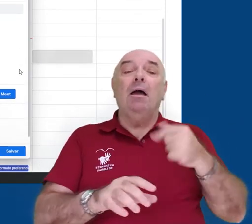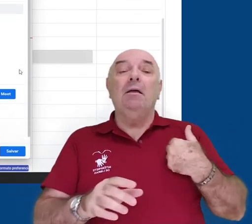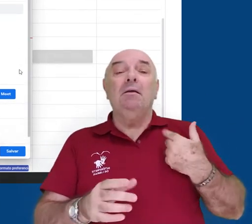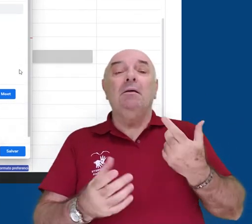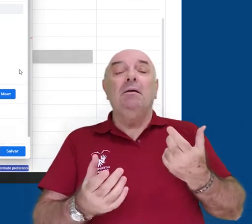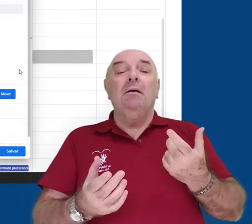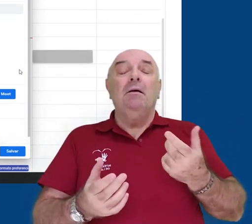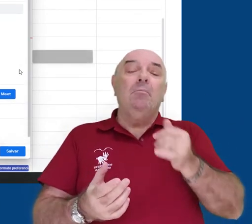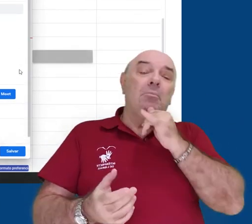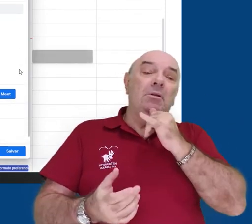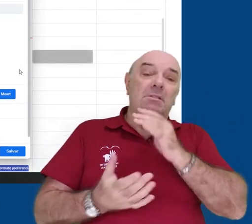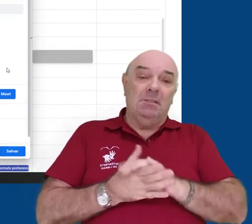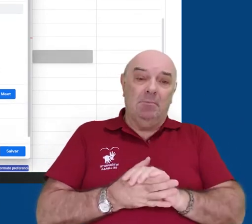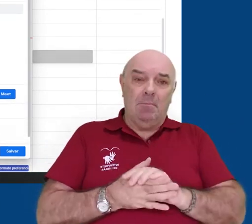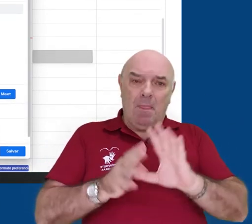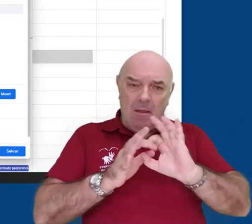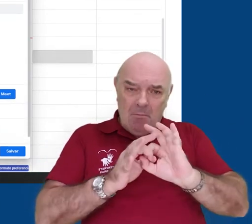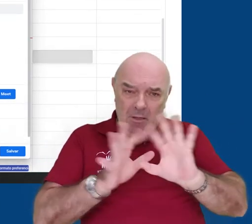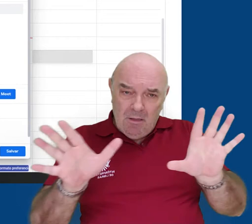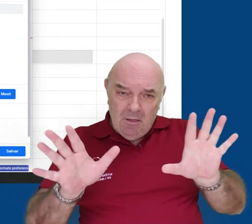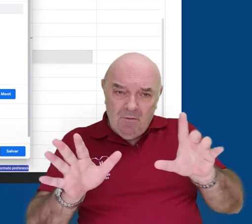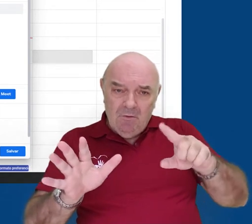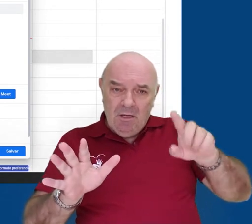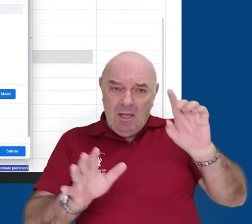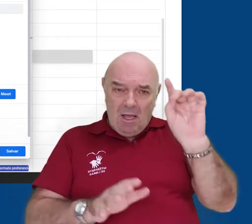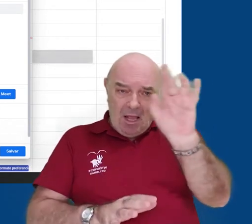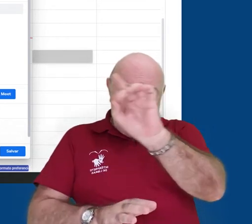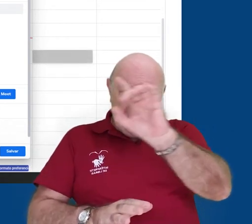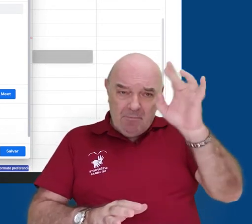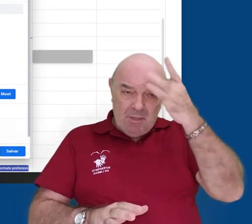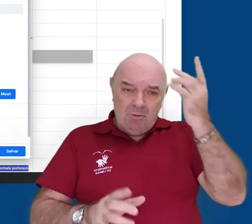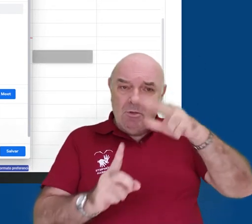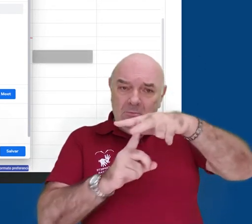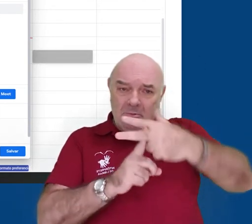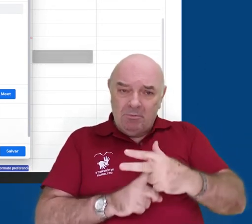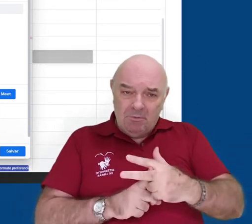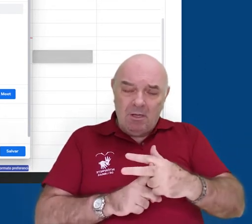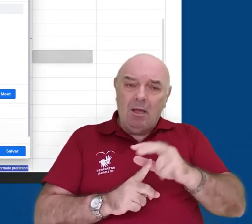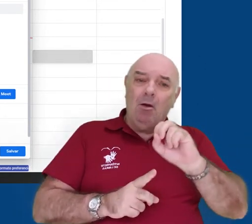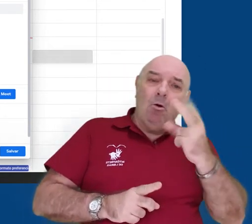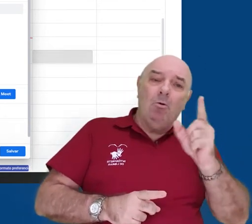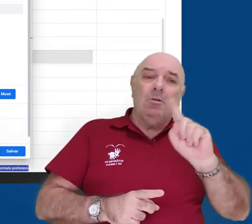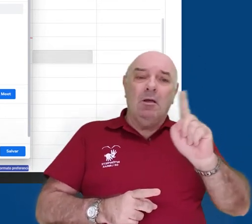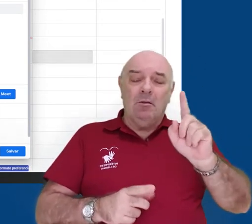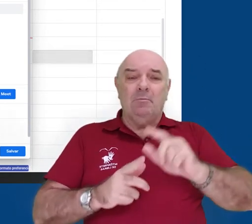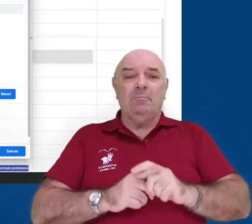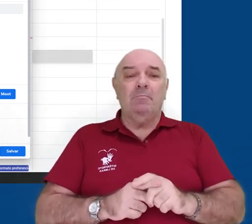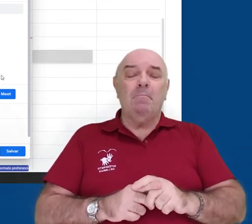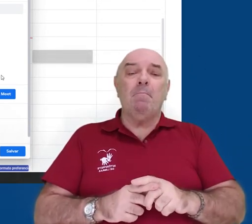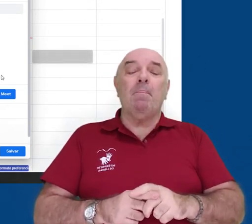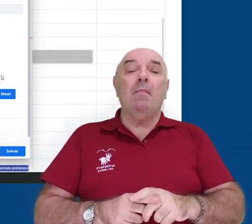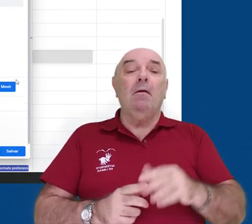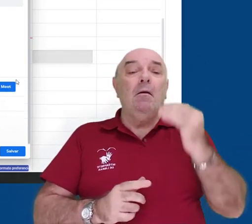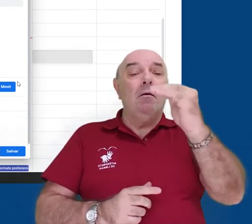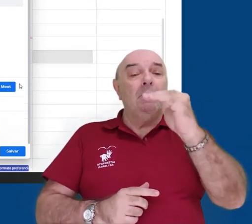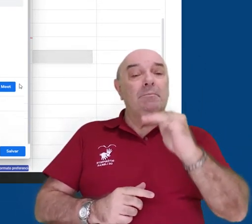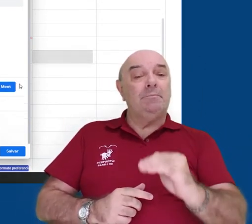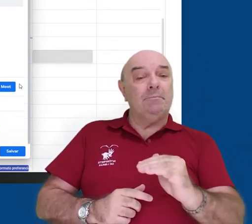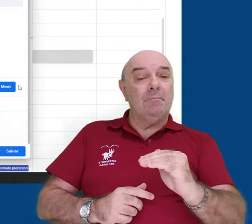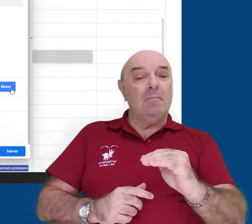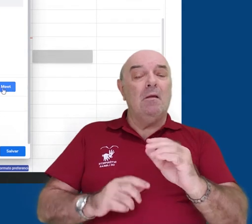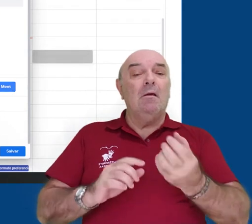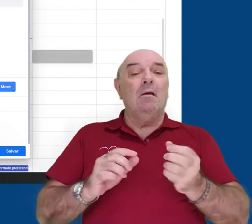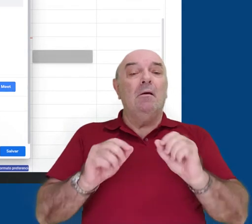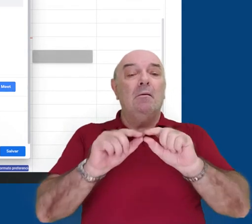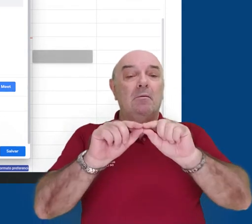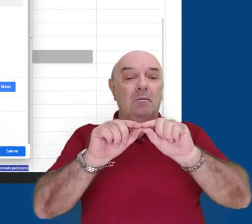que os convidados possam modificar o evento, convidar outras pessoas e conferir a lista de convidados. Abaixo,